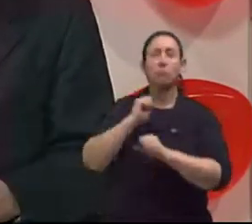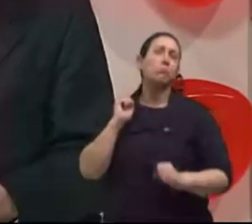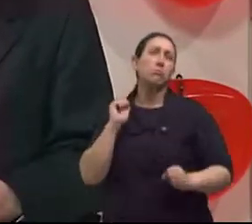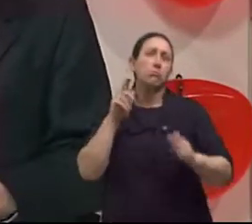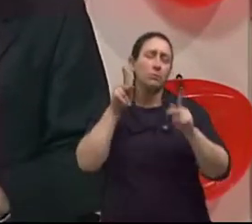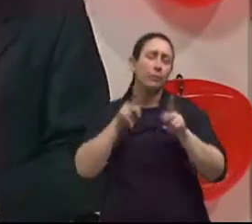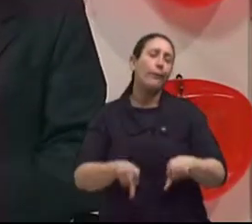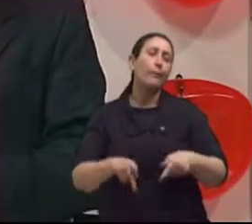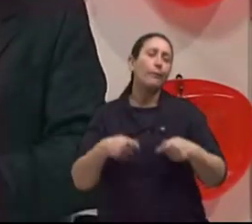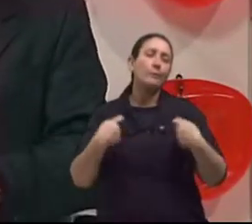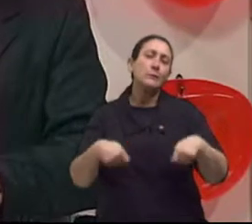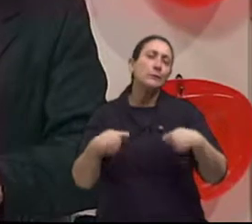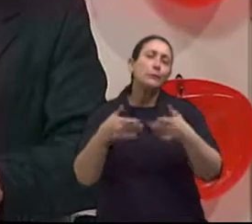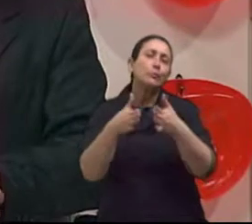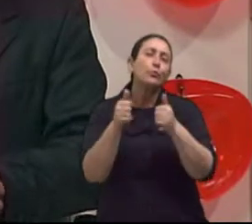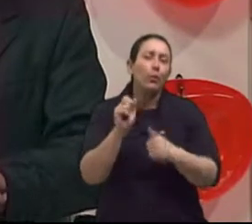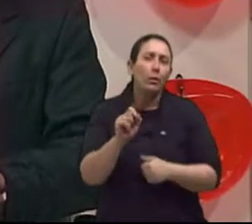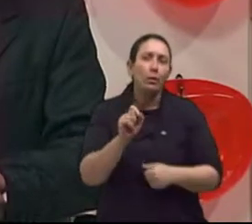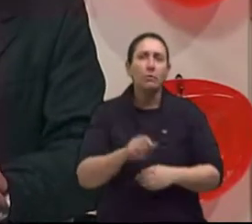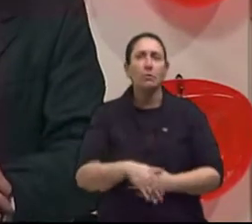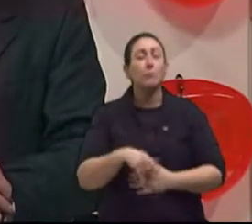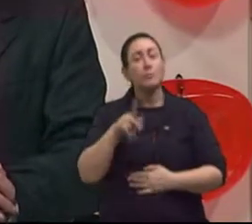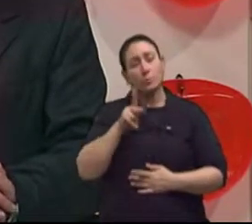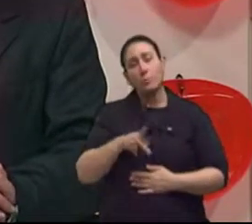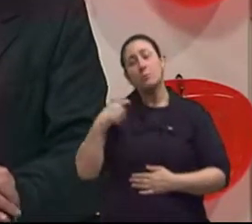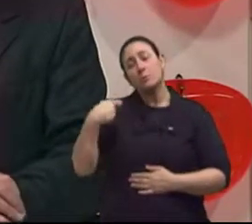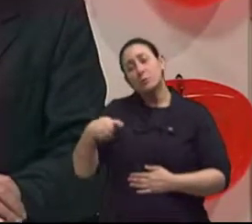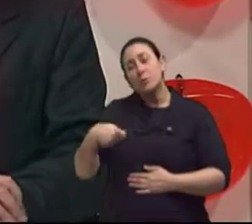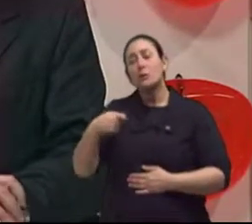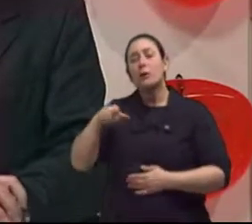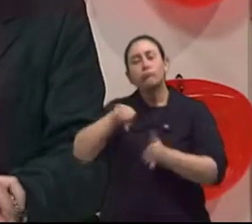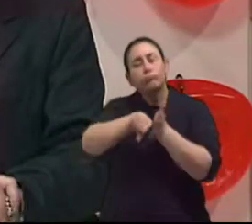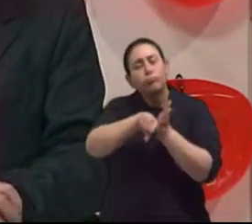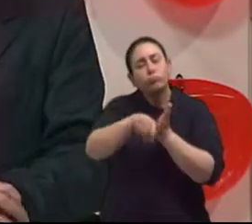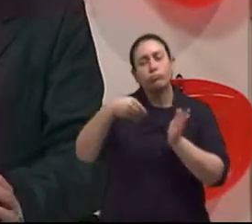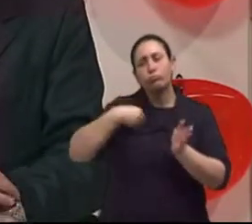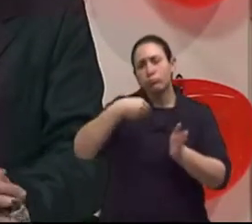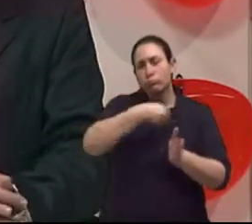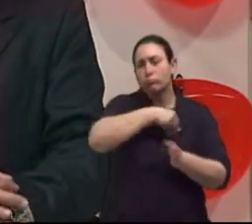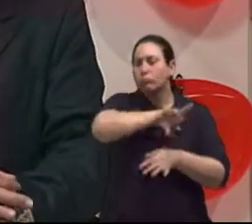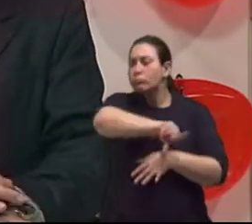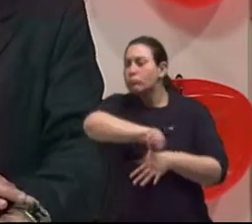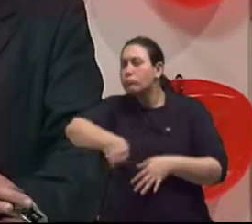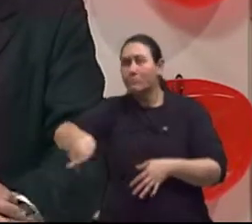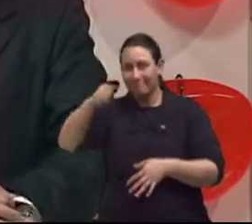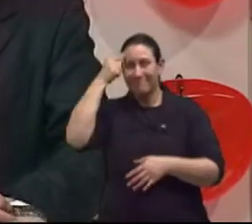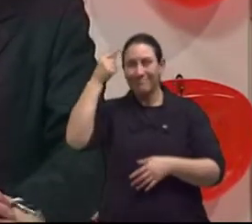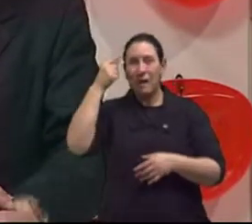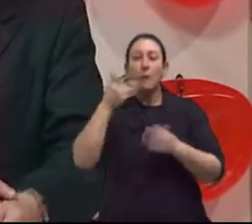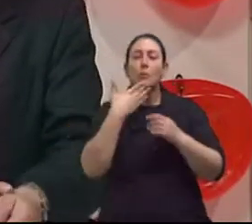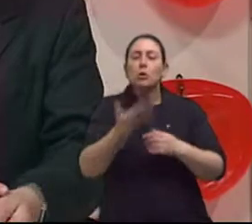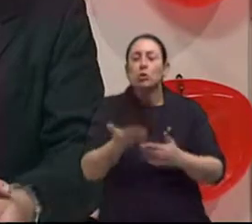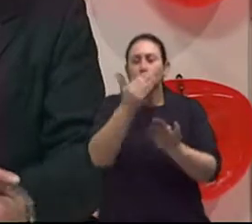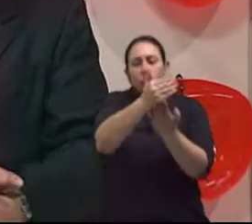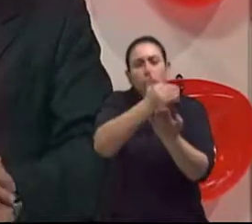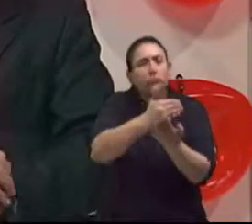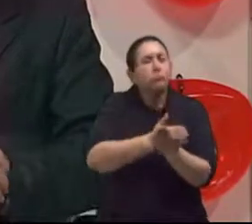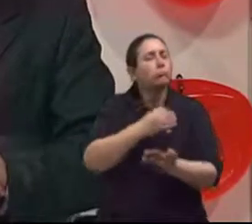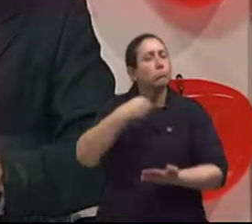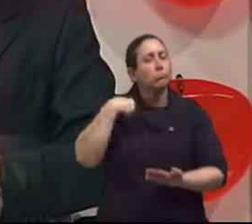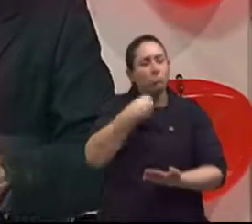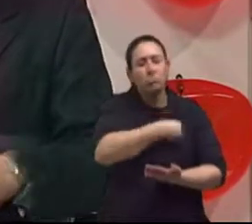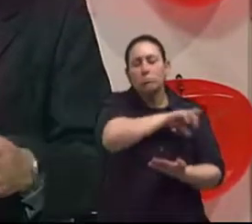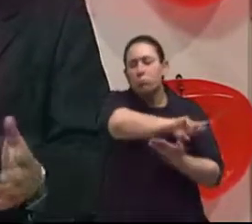exatamente que o médico faça uma bateria de exame para ver se não... Uma depressão que surge,